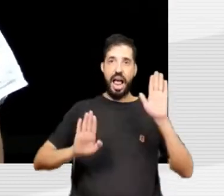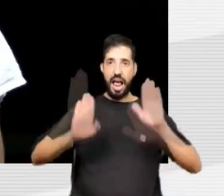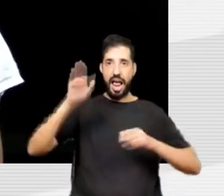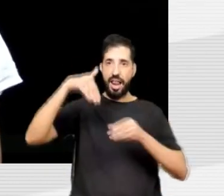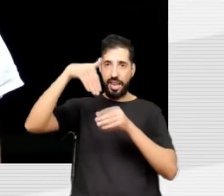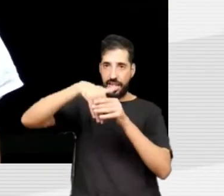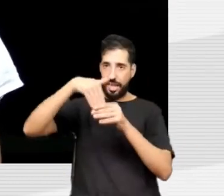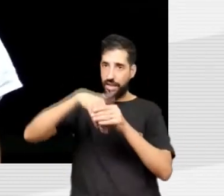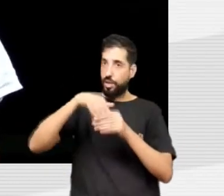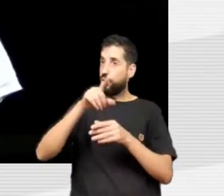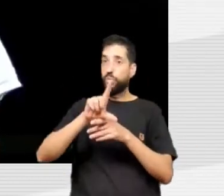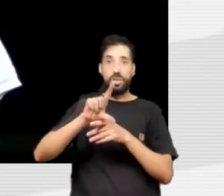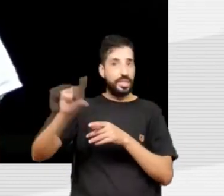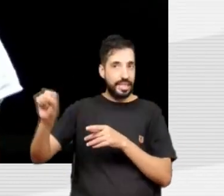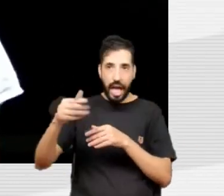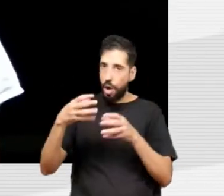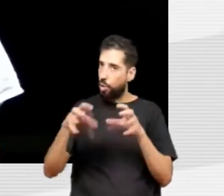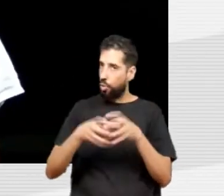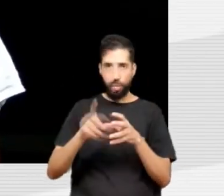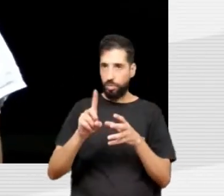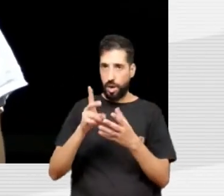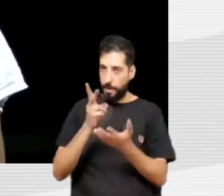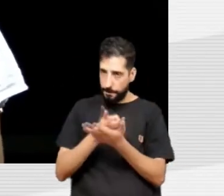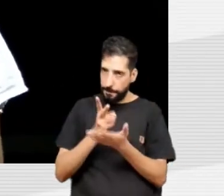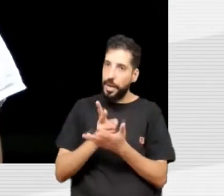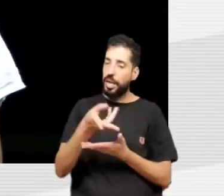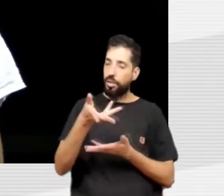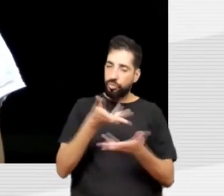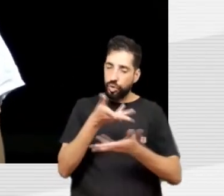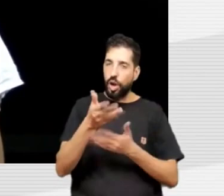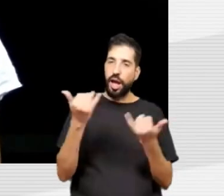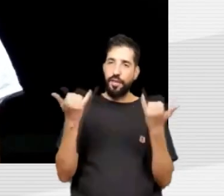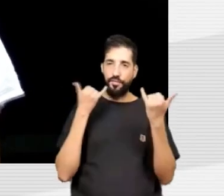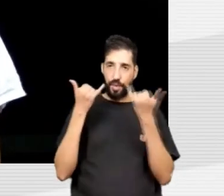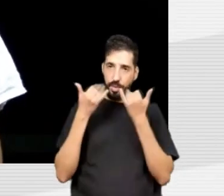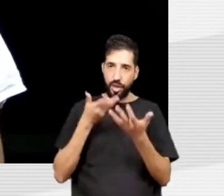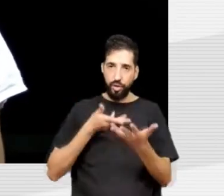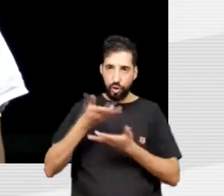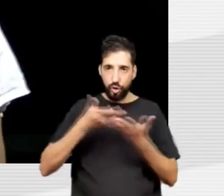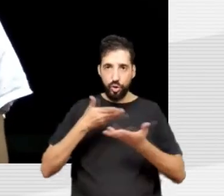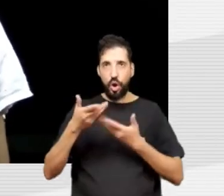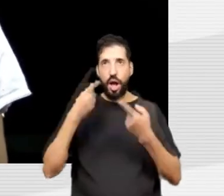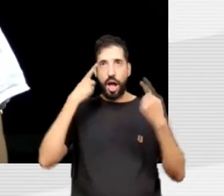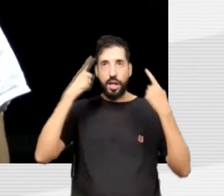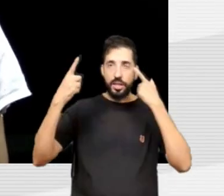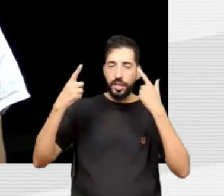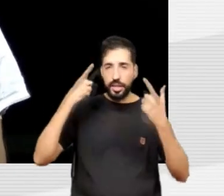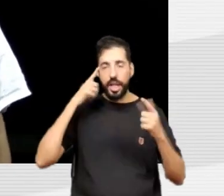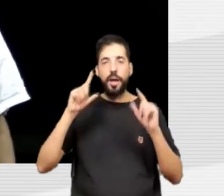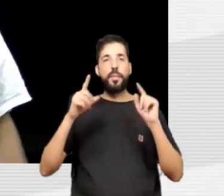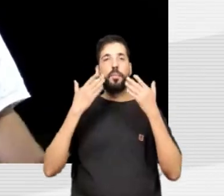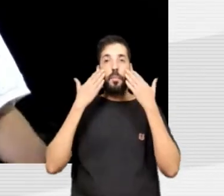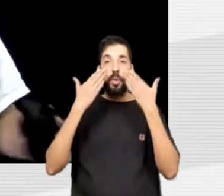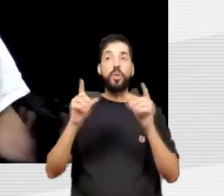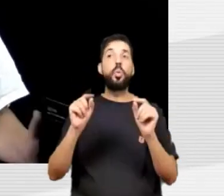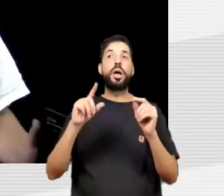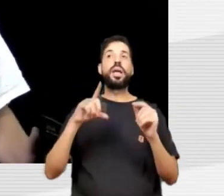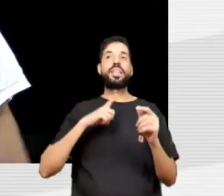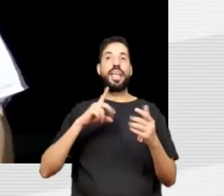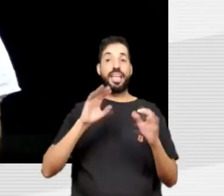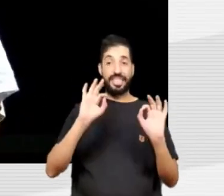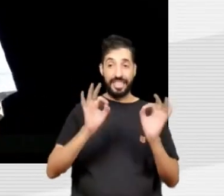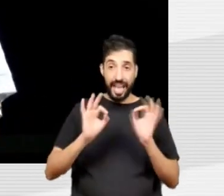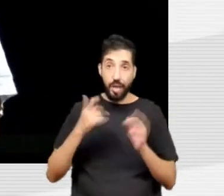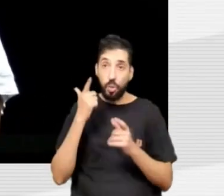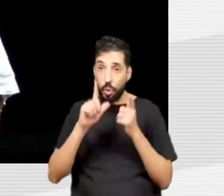grupos. Vamos manter os grupos, vamos trocar a informação, trocar a ideia, mostrar o que está dando certo nas cidades de vocês, para a gente se inspirar